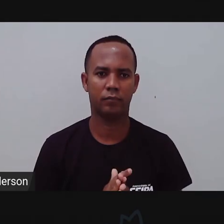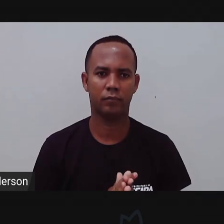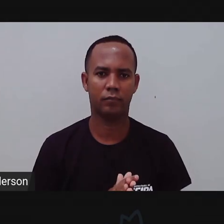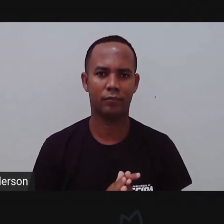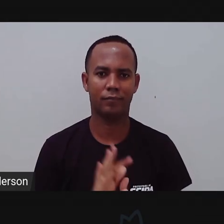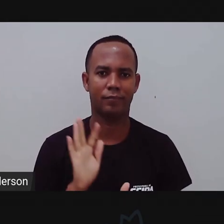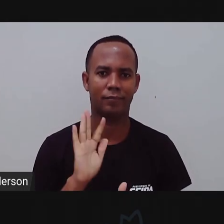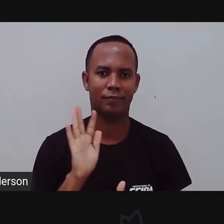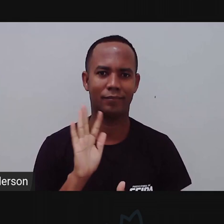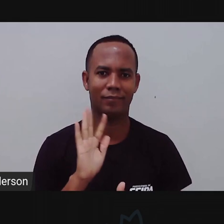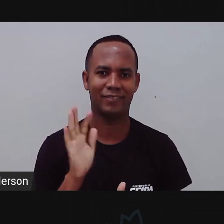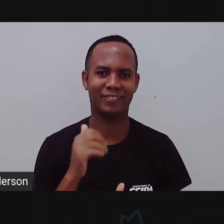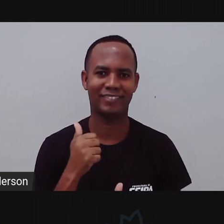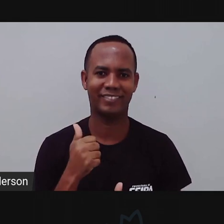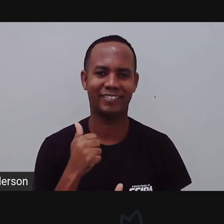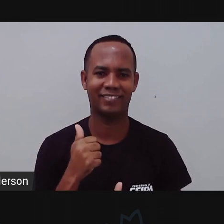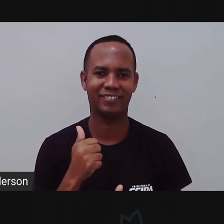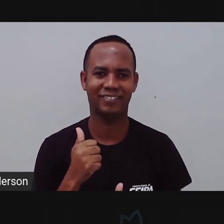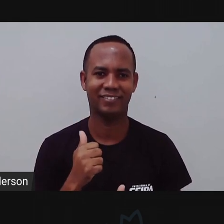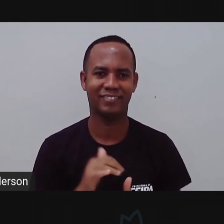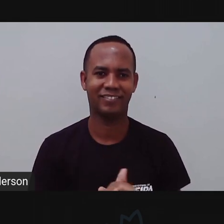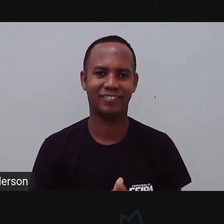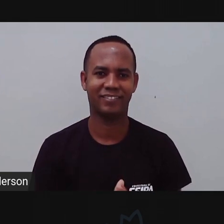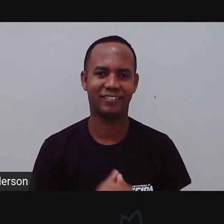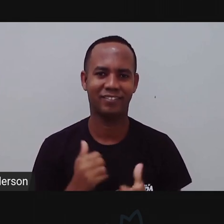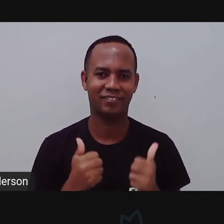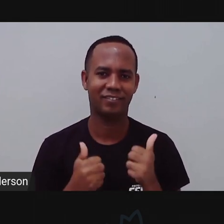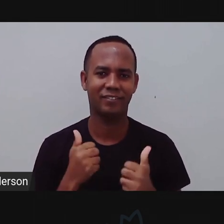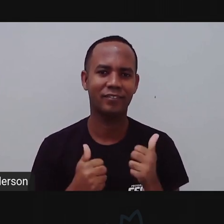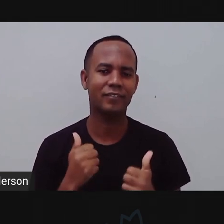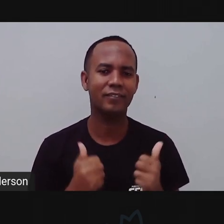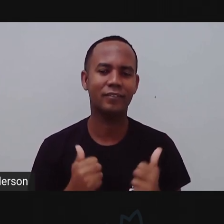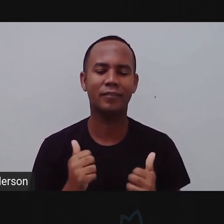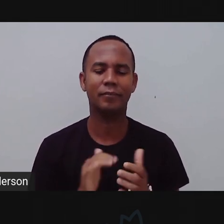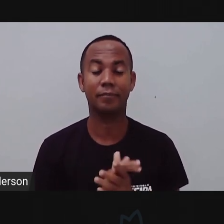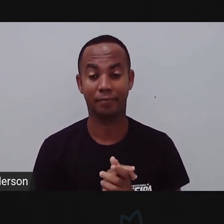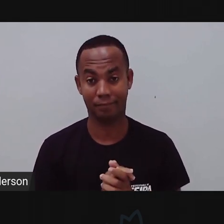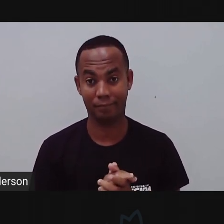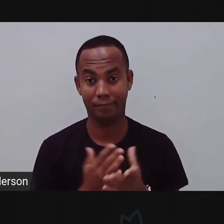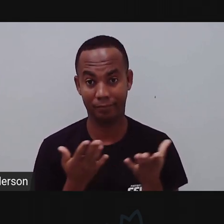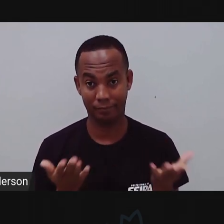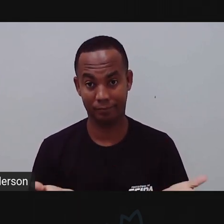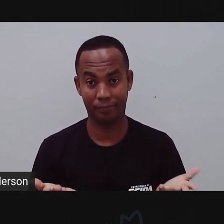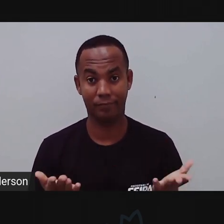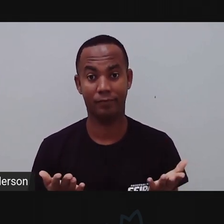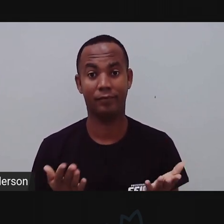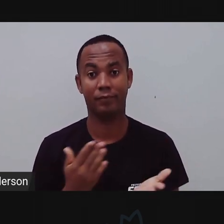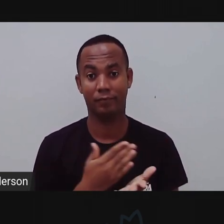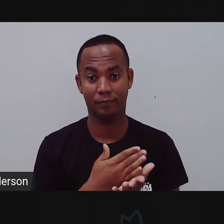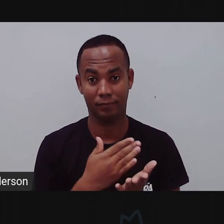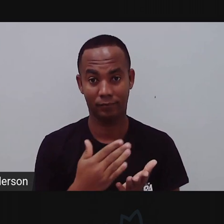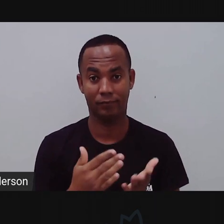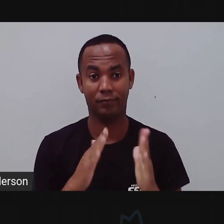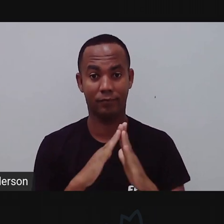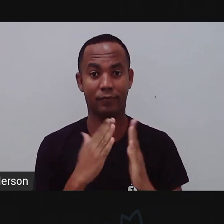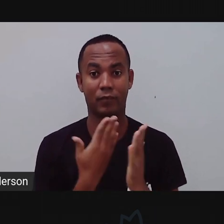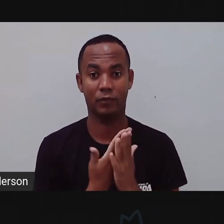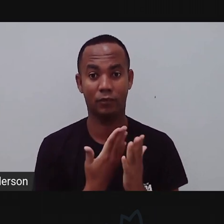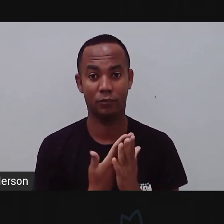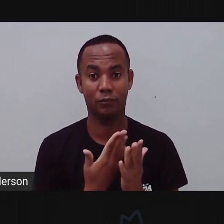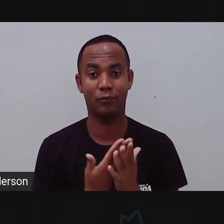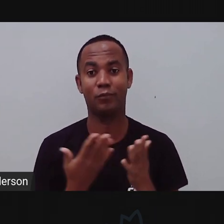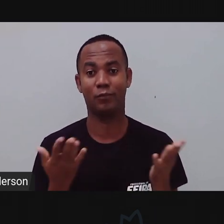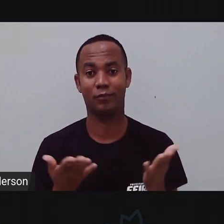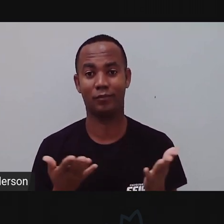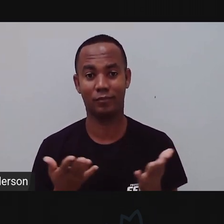Oi, amores, tudo bem com vocês? Pois é, mais uma aula aqui, né? Pró